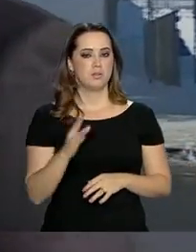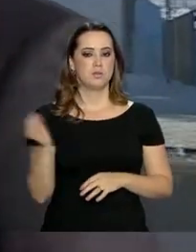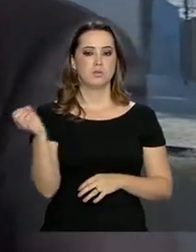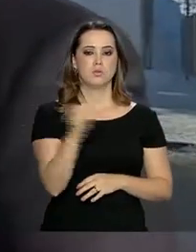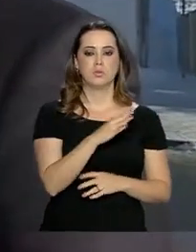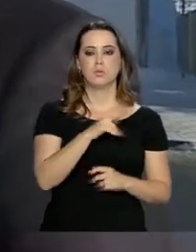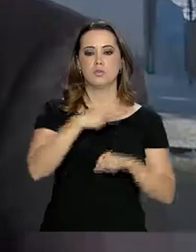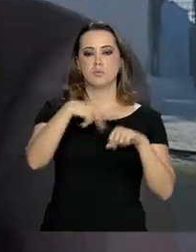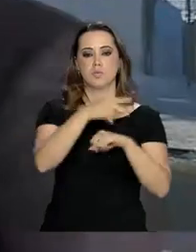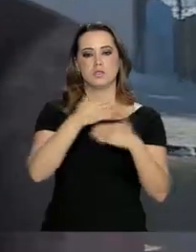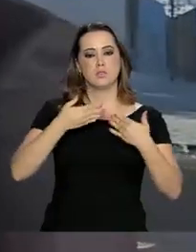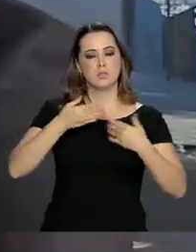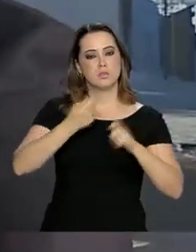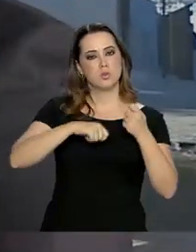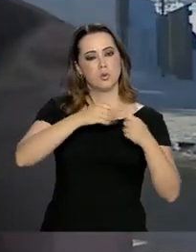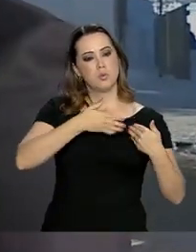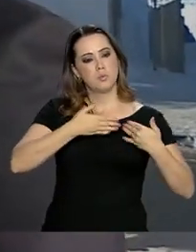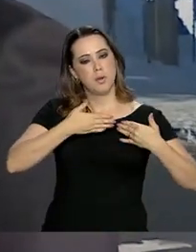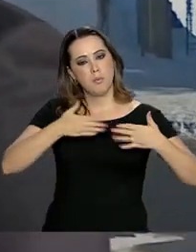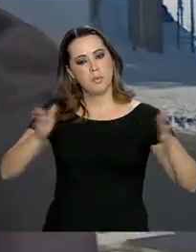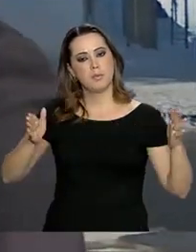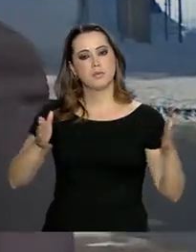um novo país de economia aberta,